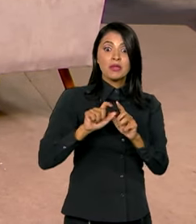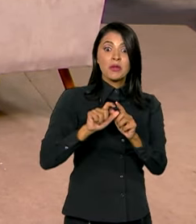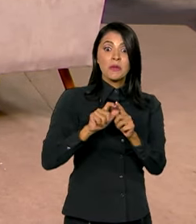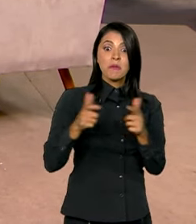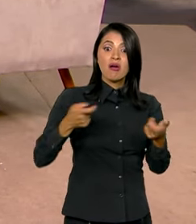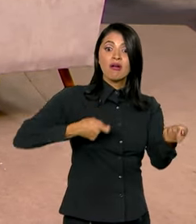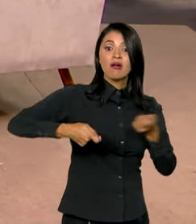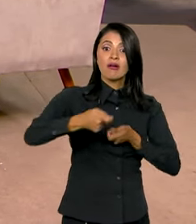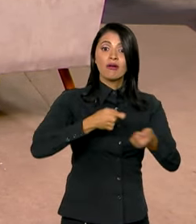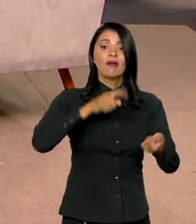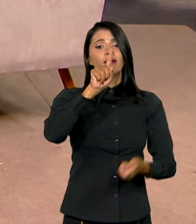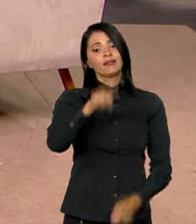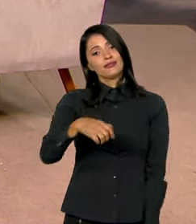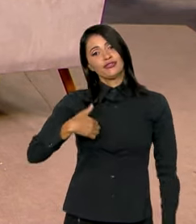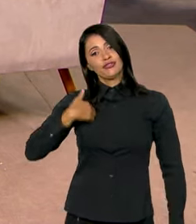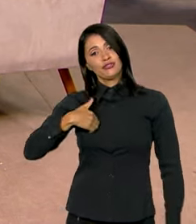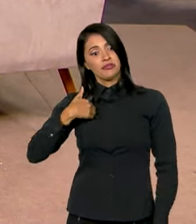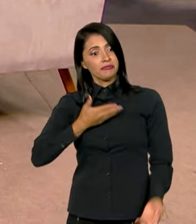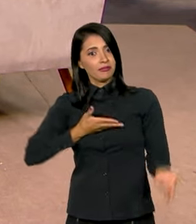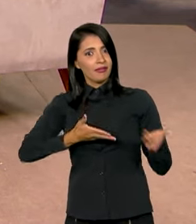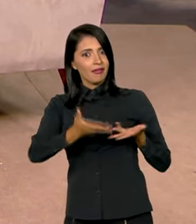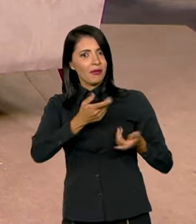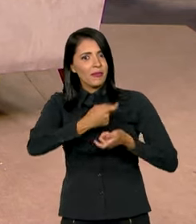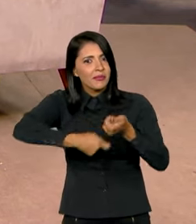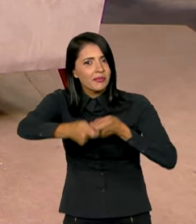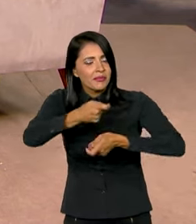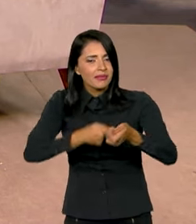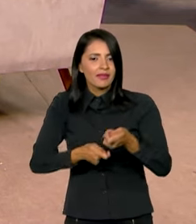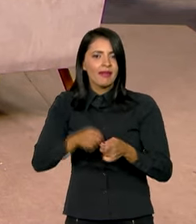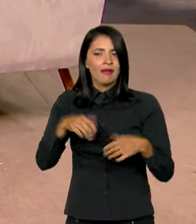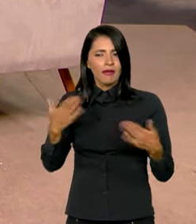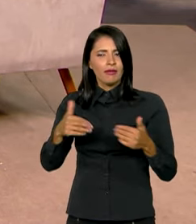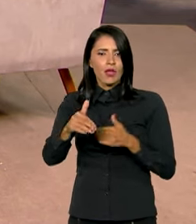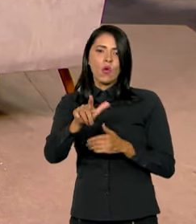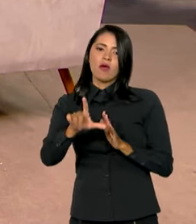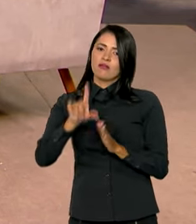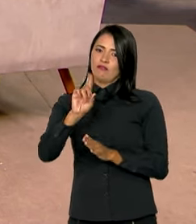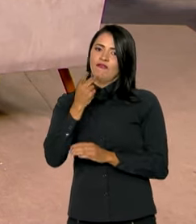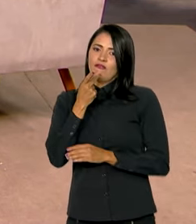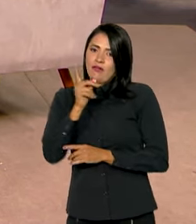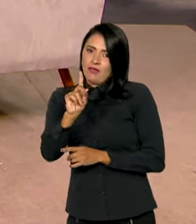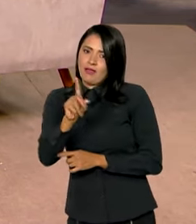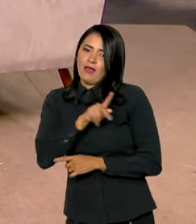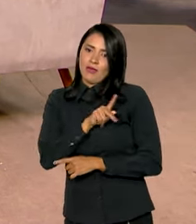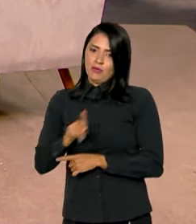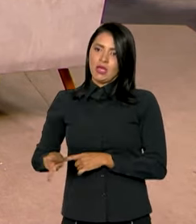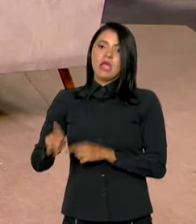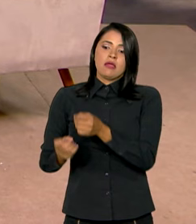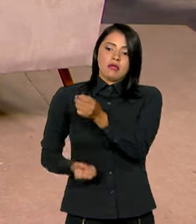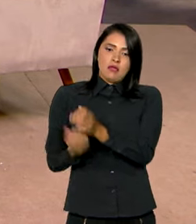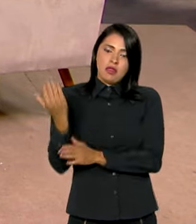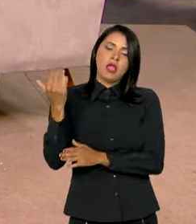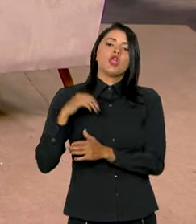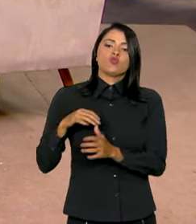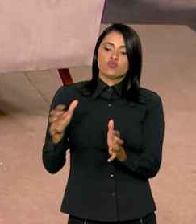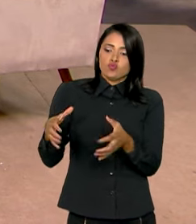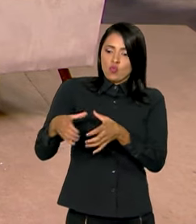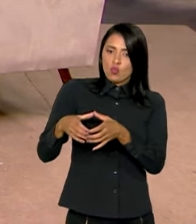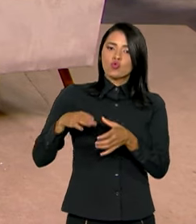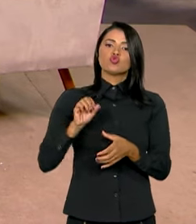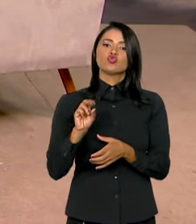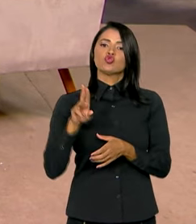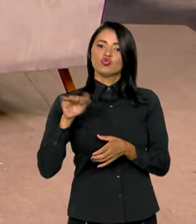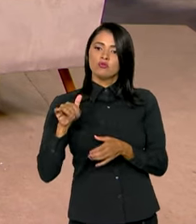comercial é a China, por exemplo. Então, a partir daí, eu mesmo sem falar com o presidente, fiz um subcomitê, nós apresentamos para presidente